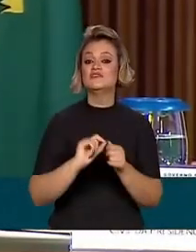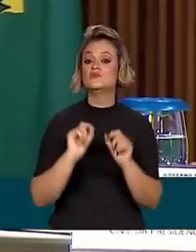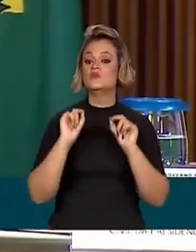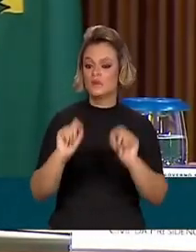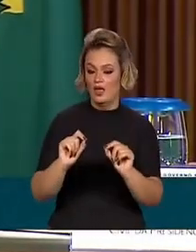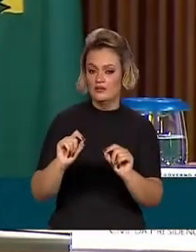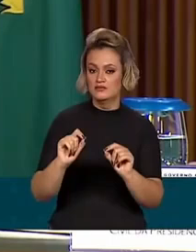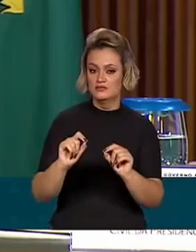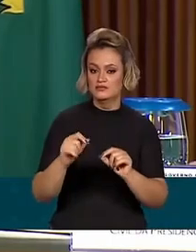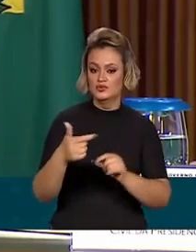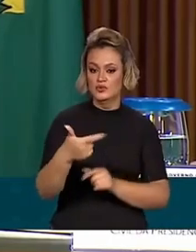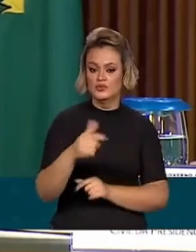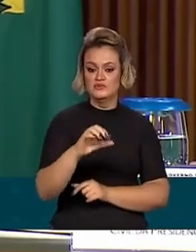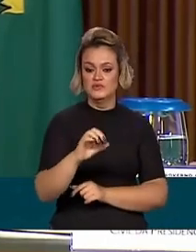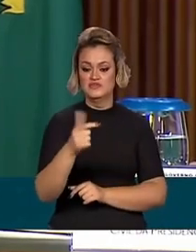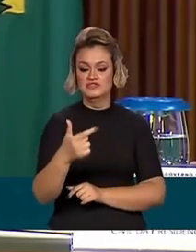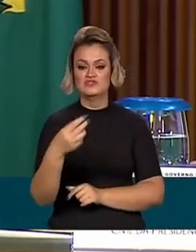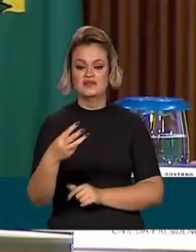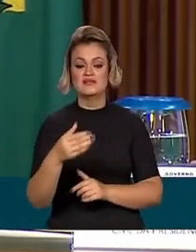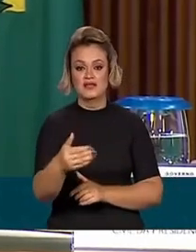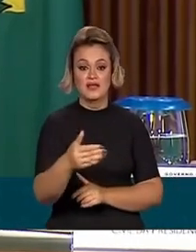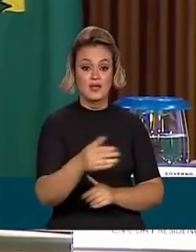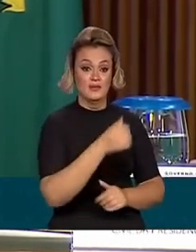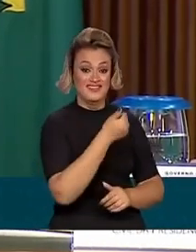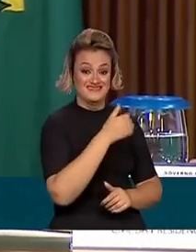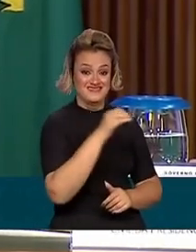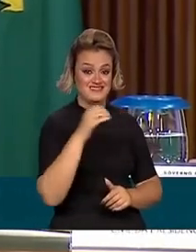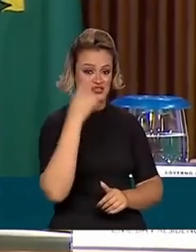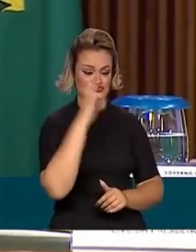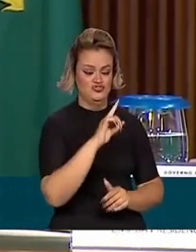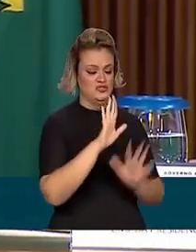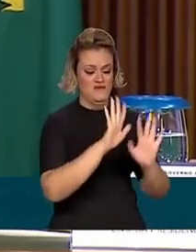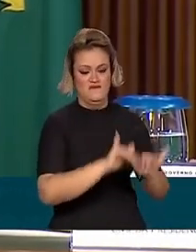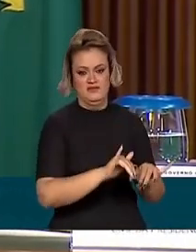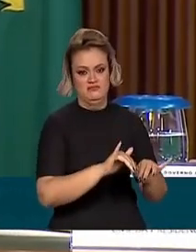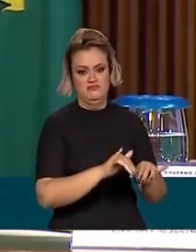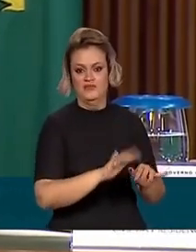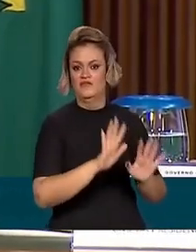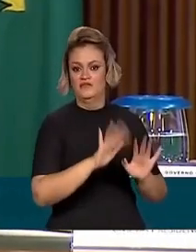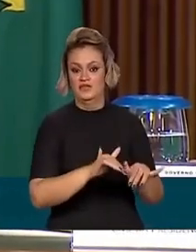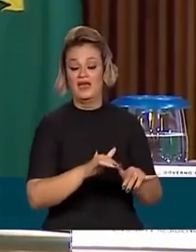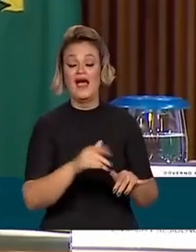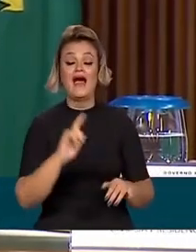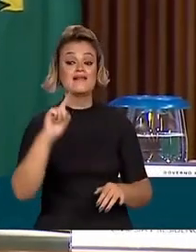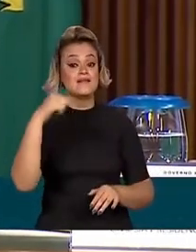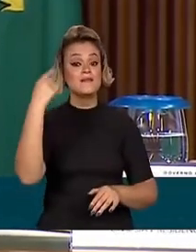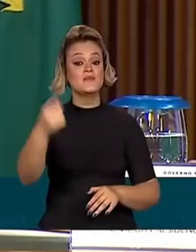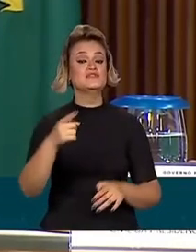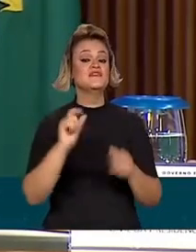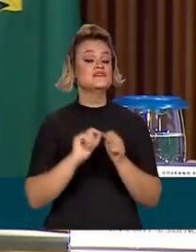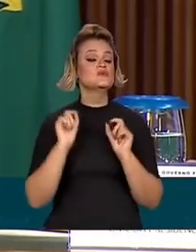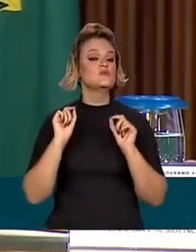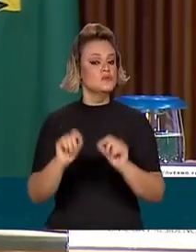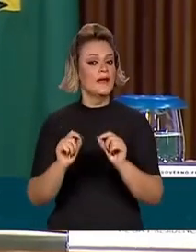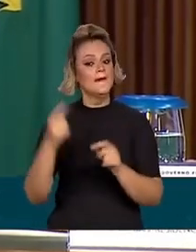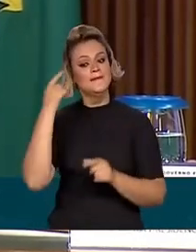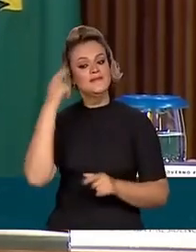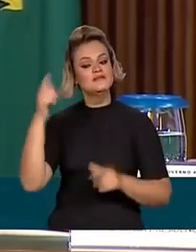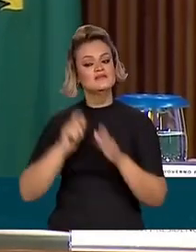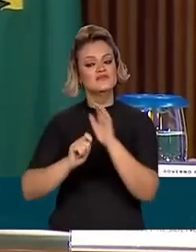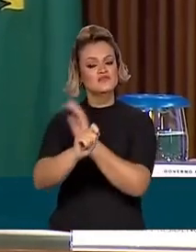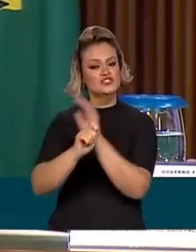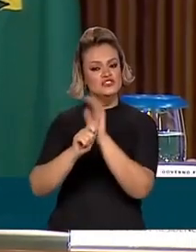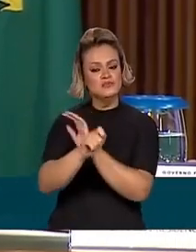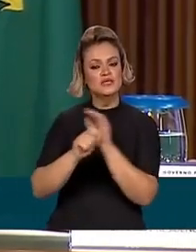frente, porque o 100 dias vai fazer parte do passado. A gente vai ter que discutir o que a gente vai fazer do ponto de vista do